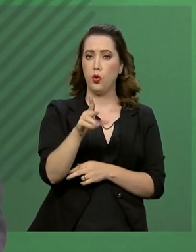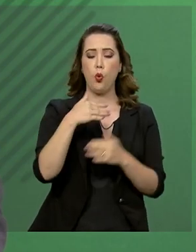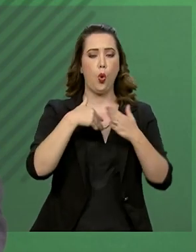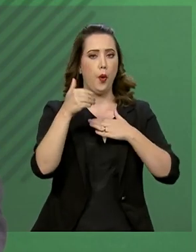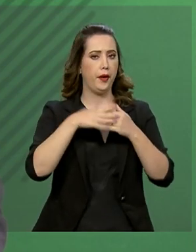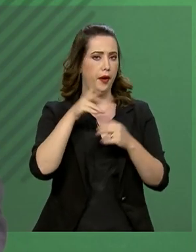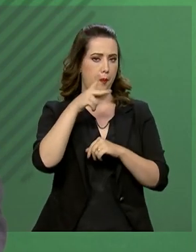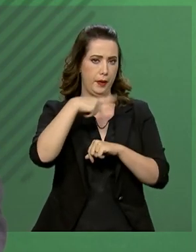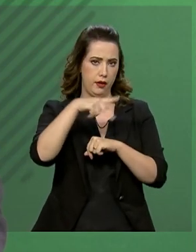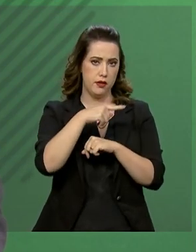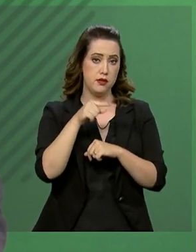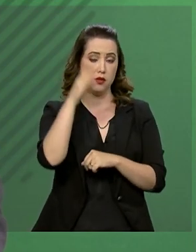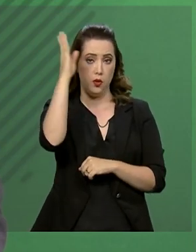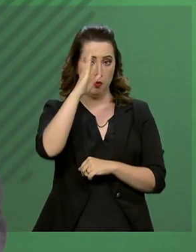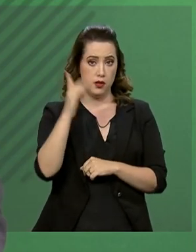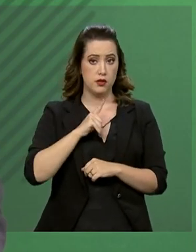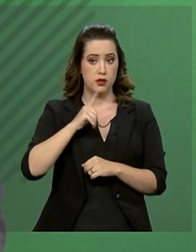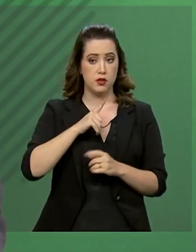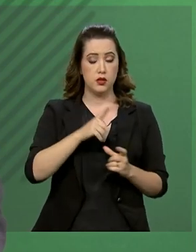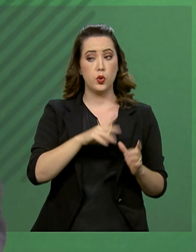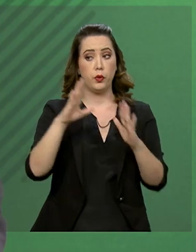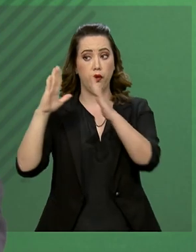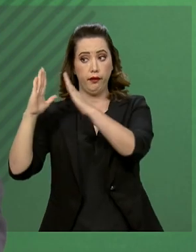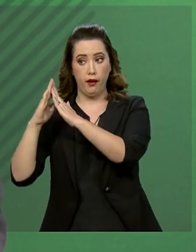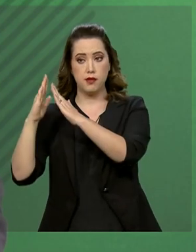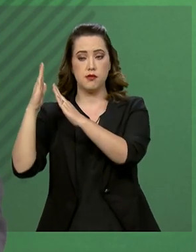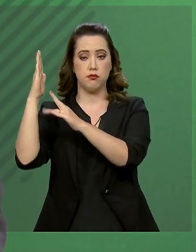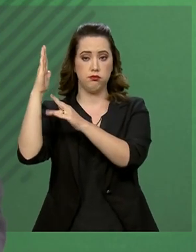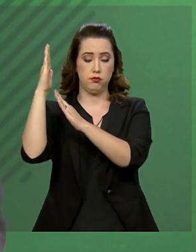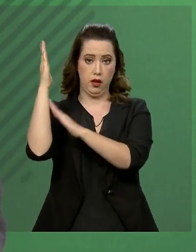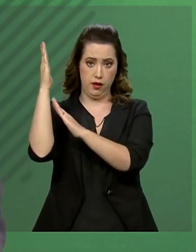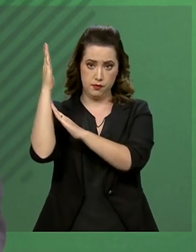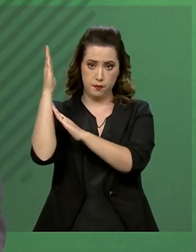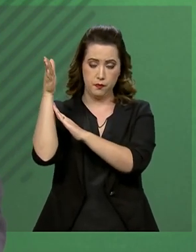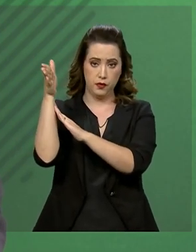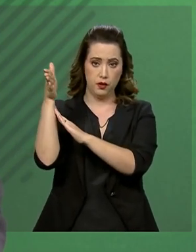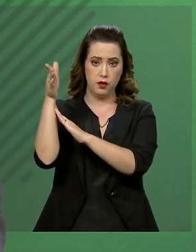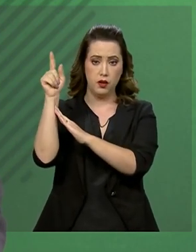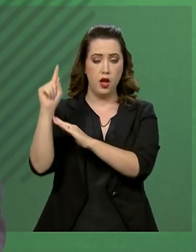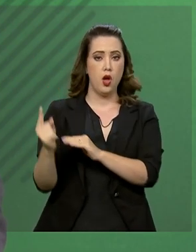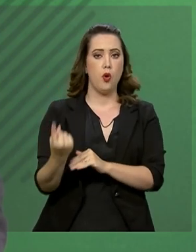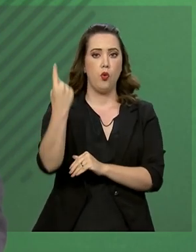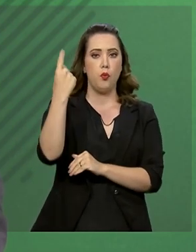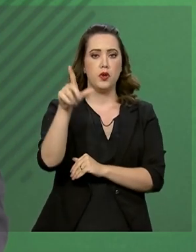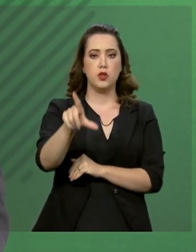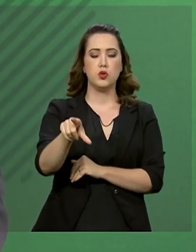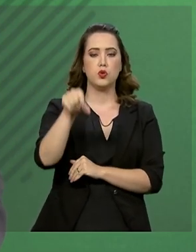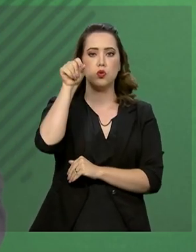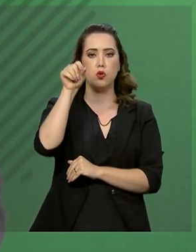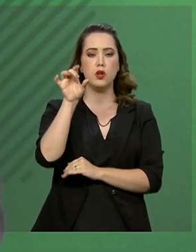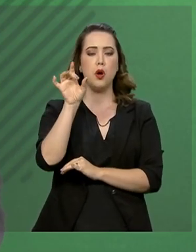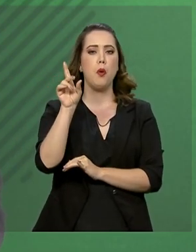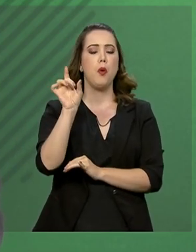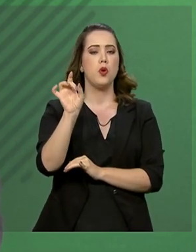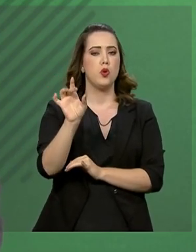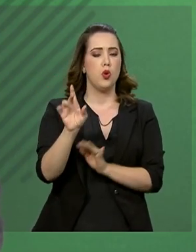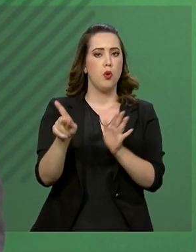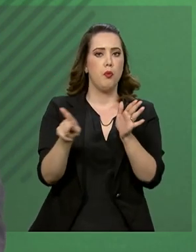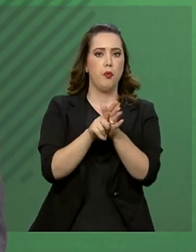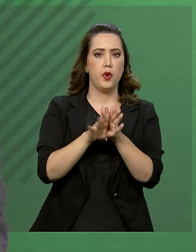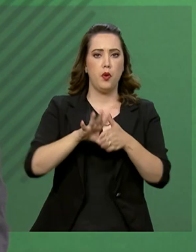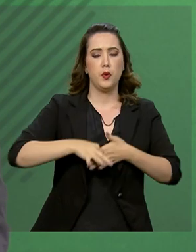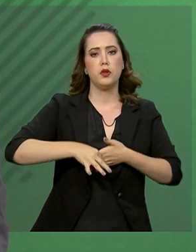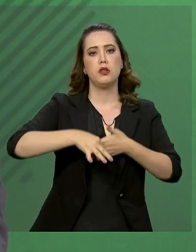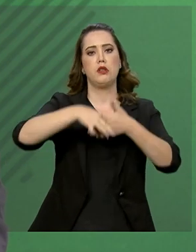o Brasil mantenha relações diplomáticas é uma atribuição única e exclusiva do